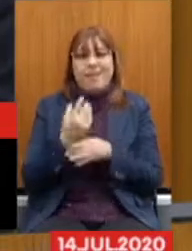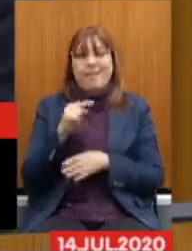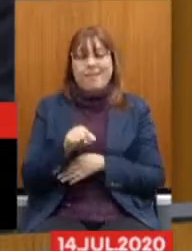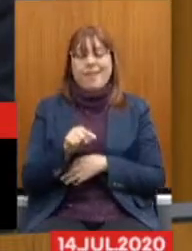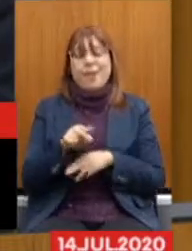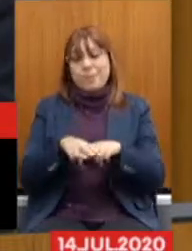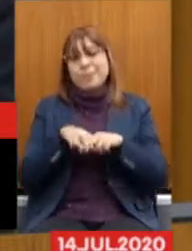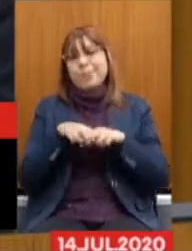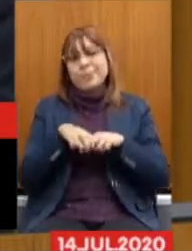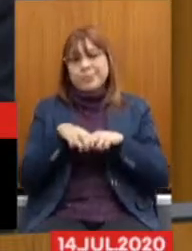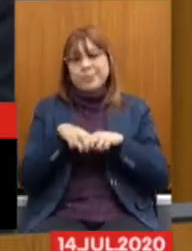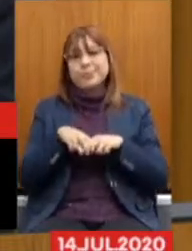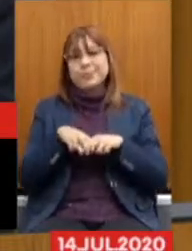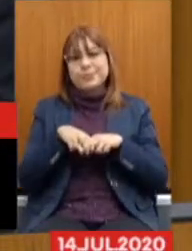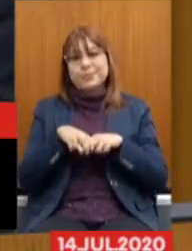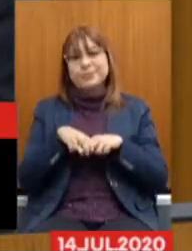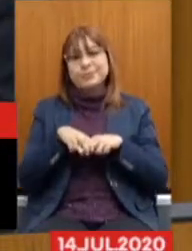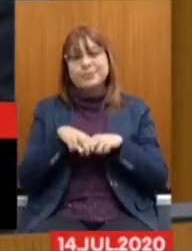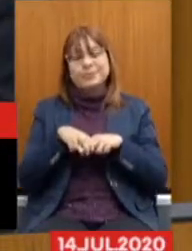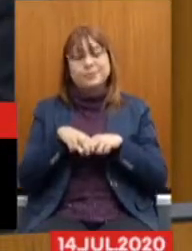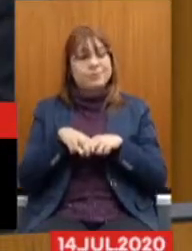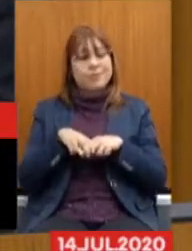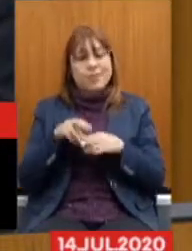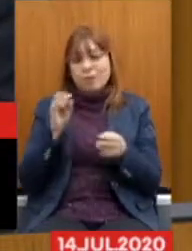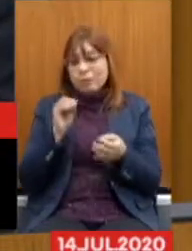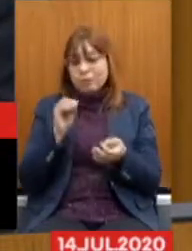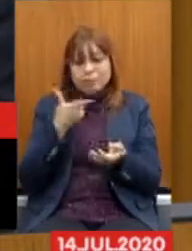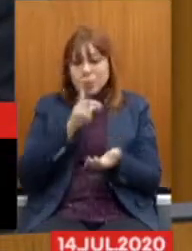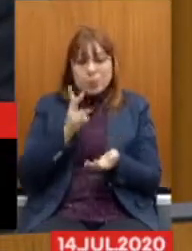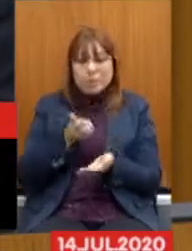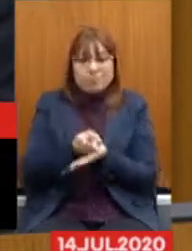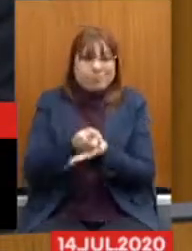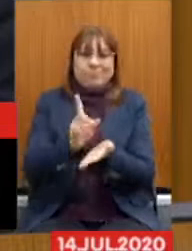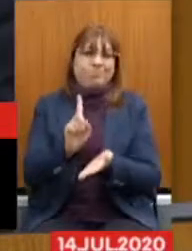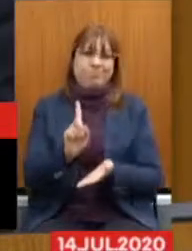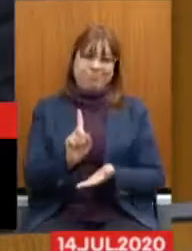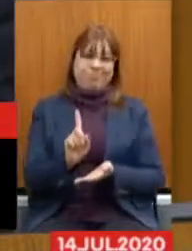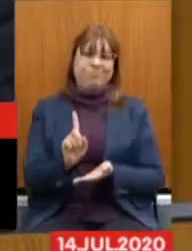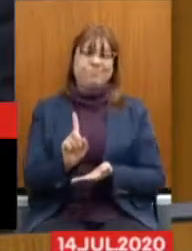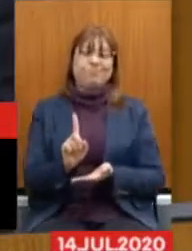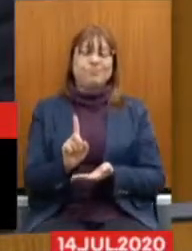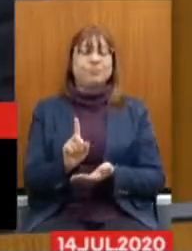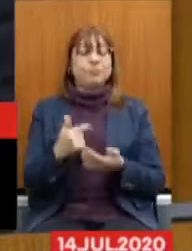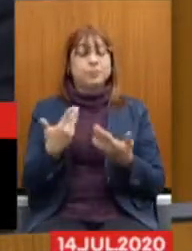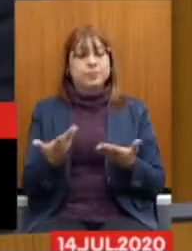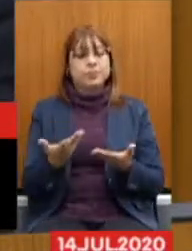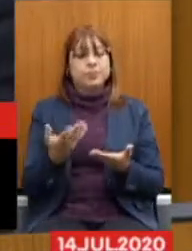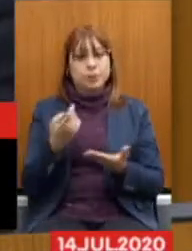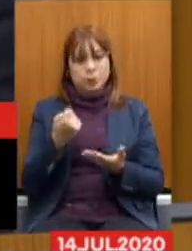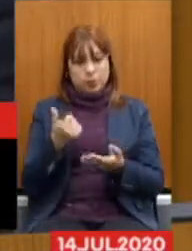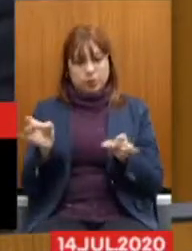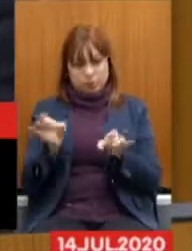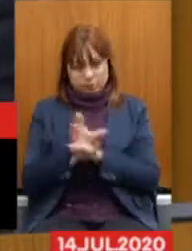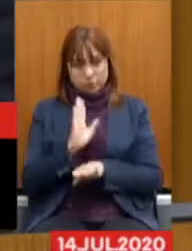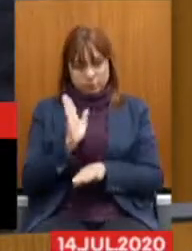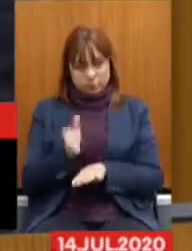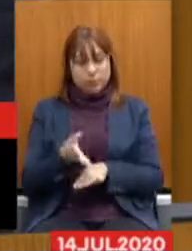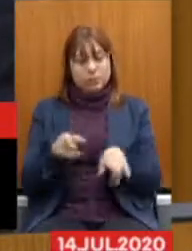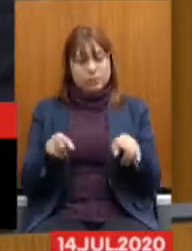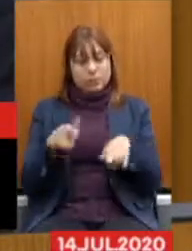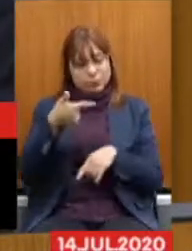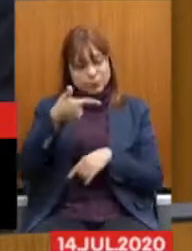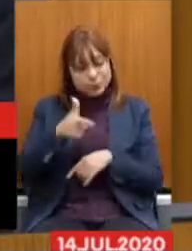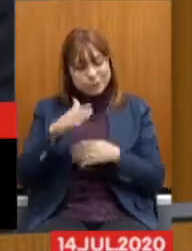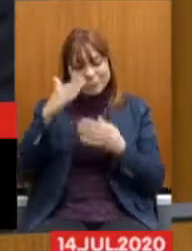da sua insustentabilidade. Então, já caminhando para o encerramento e, mais uma